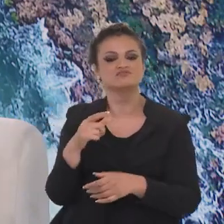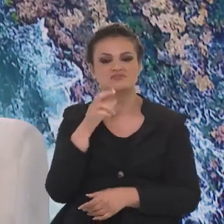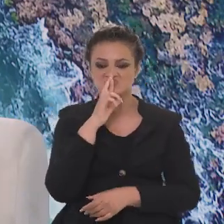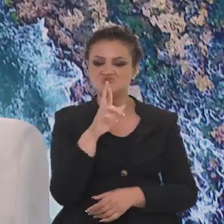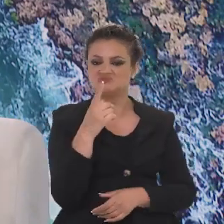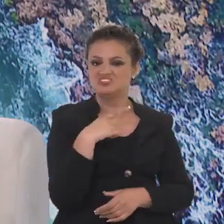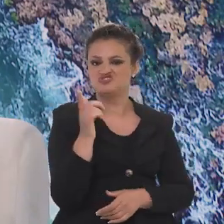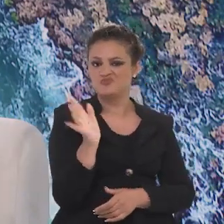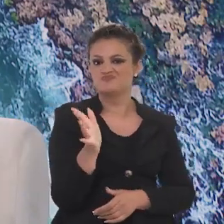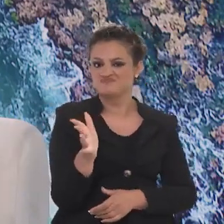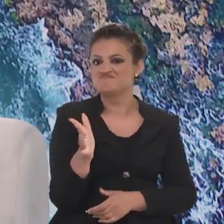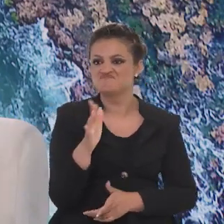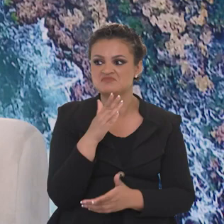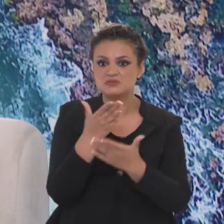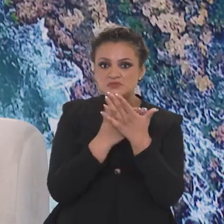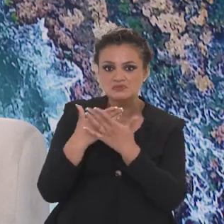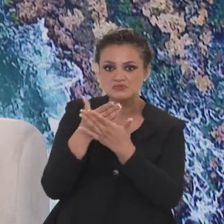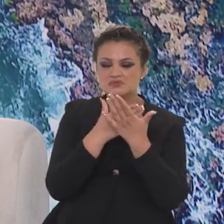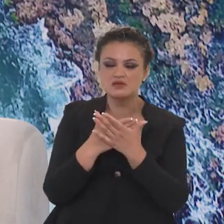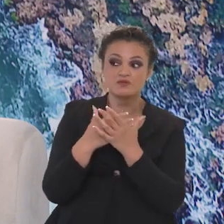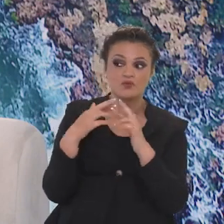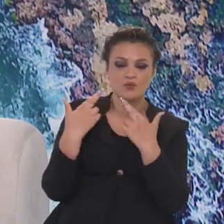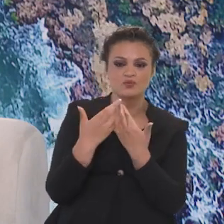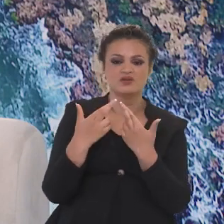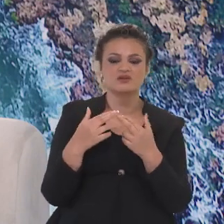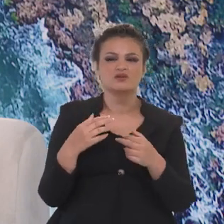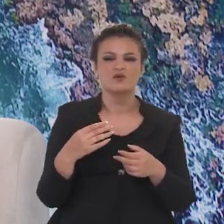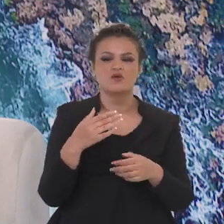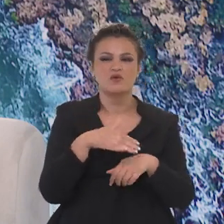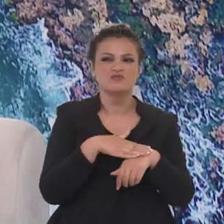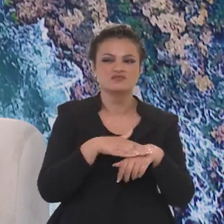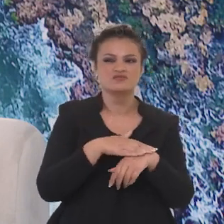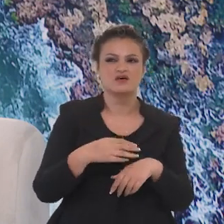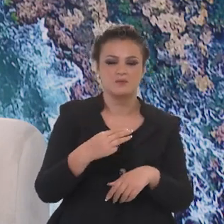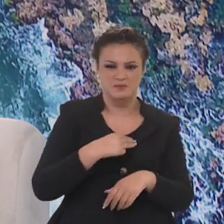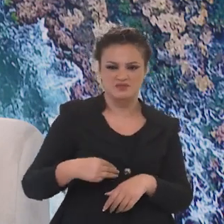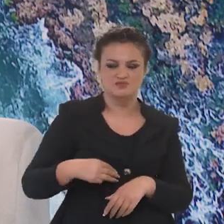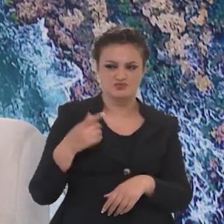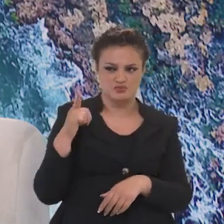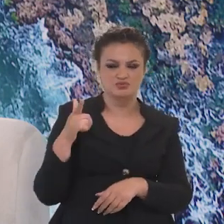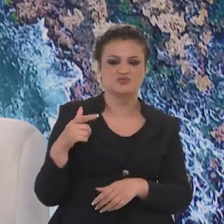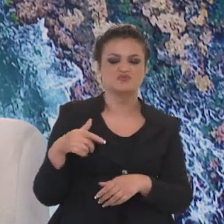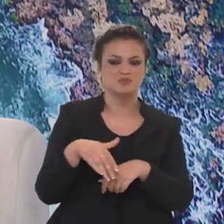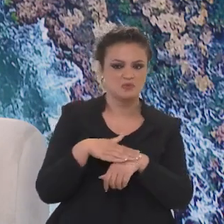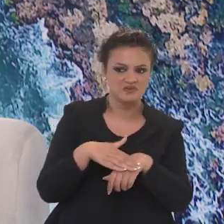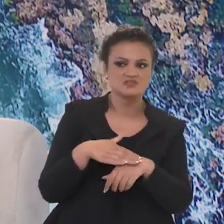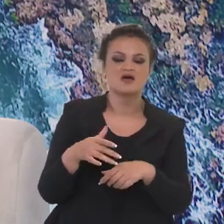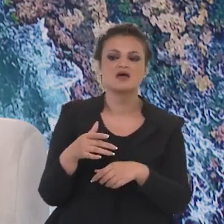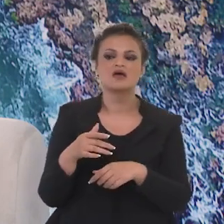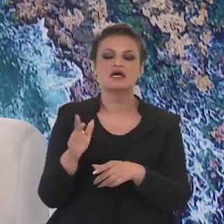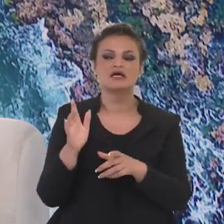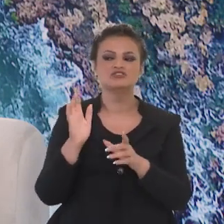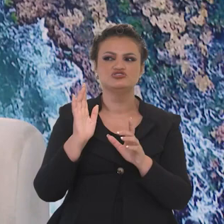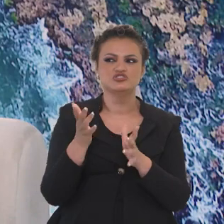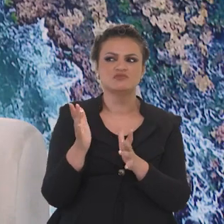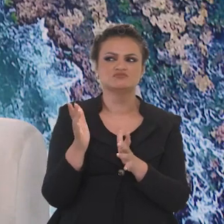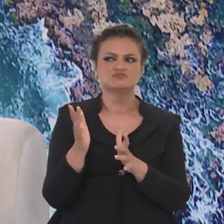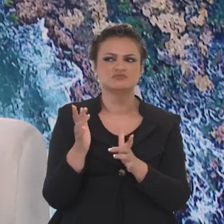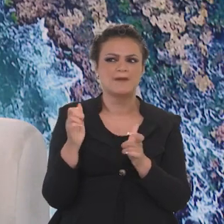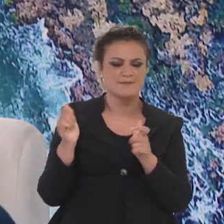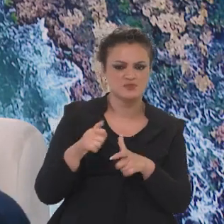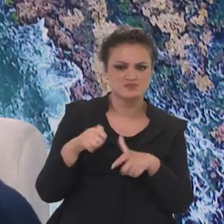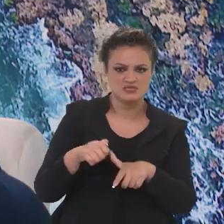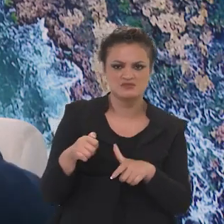Isso está começando a ser estudado. Vamos reunir com o ministro Márcio França. Tenho certeza que a vai conseguir fazer isso. Mas nós já temos, só